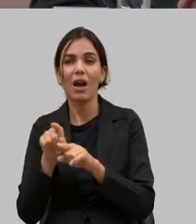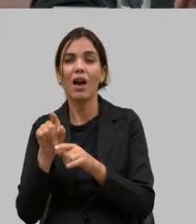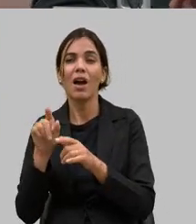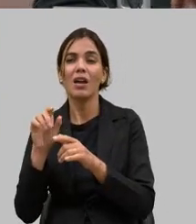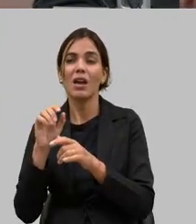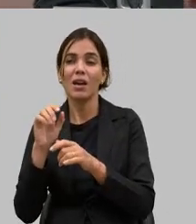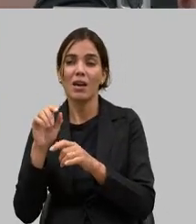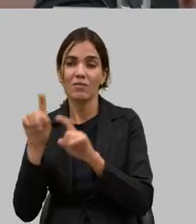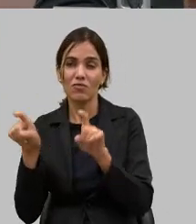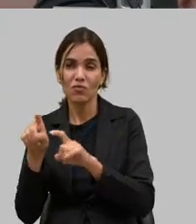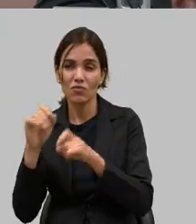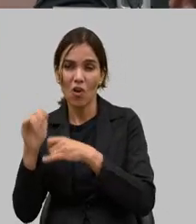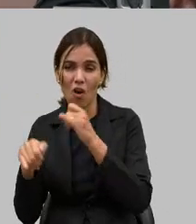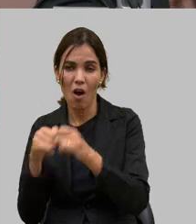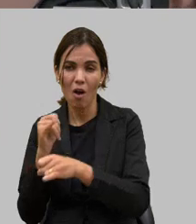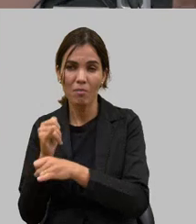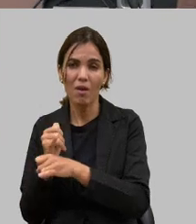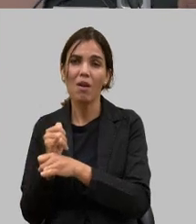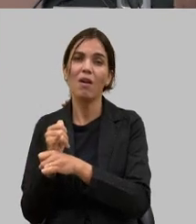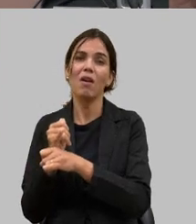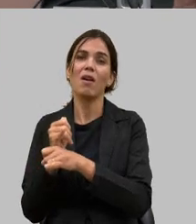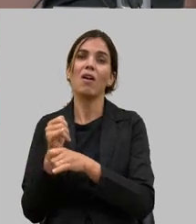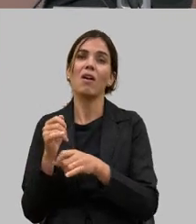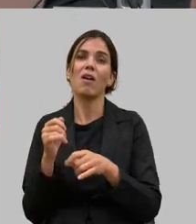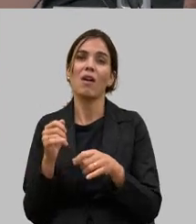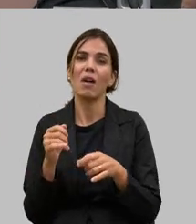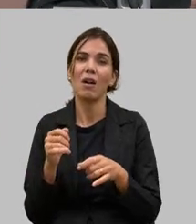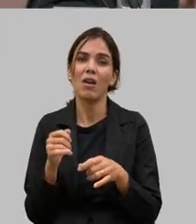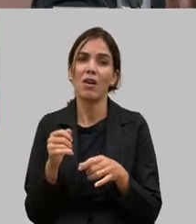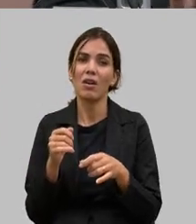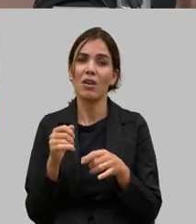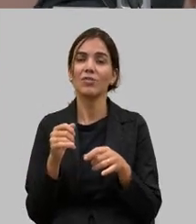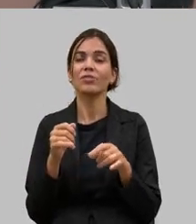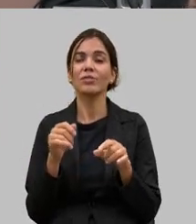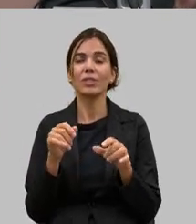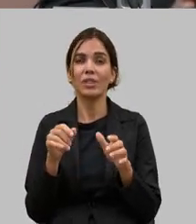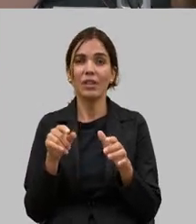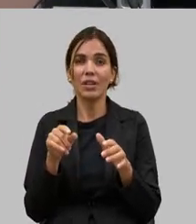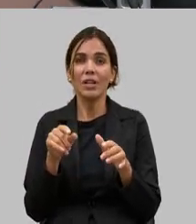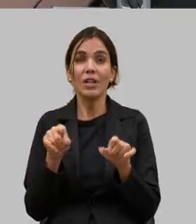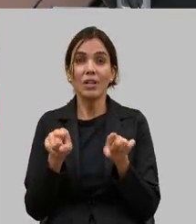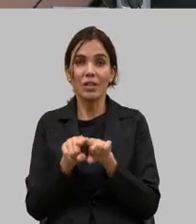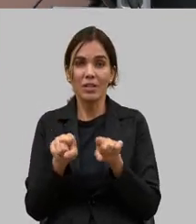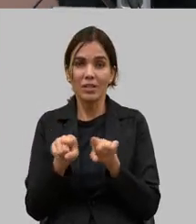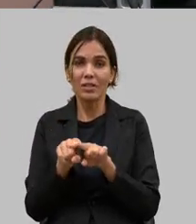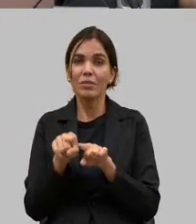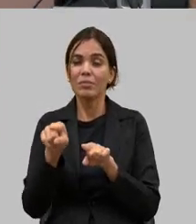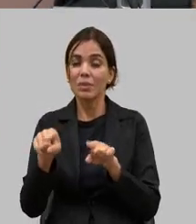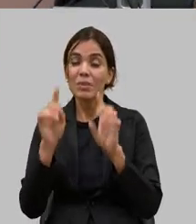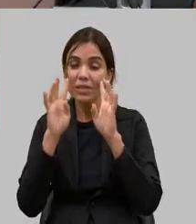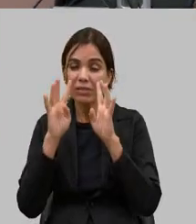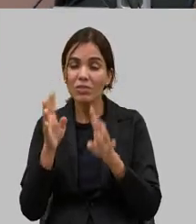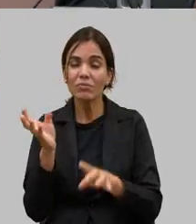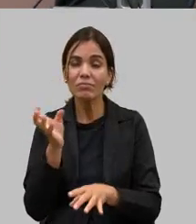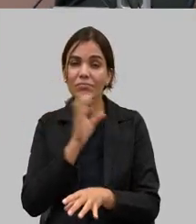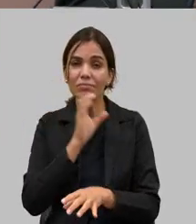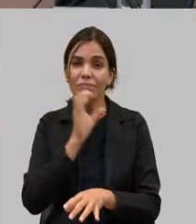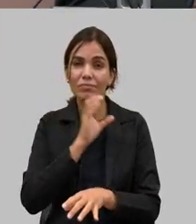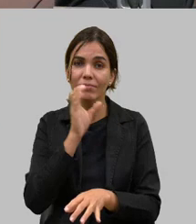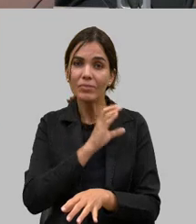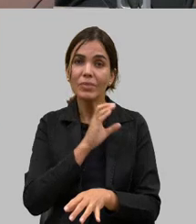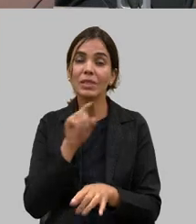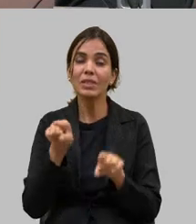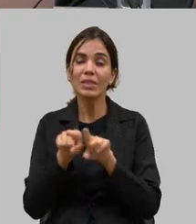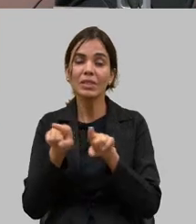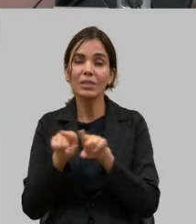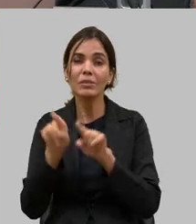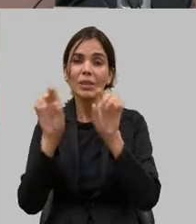desburocratização para tirar o produtor da vala comum do 116 e ele ser atendido com mais agilidade mas ela também se estruturou